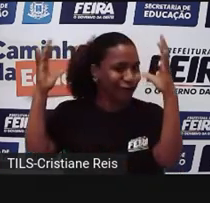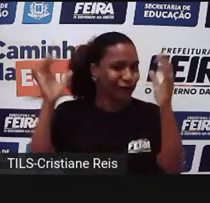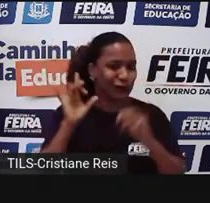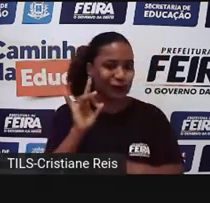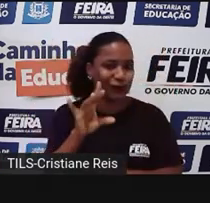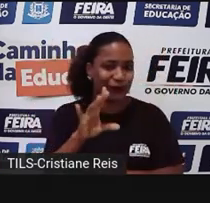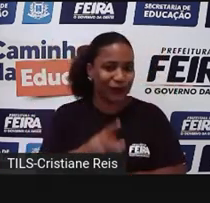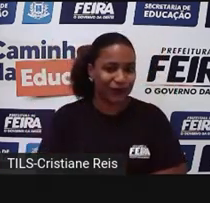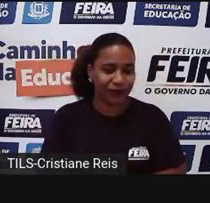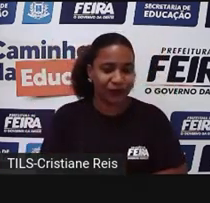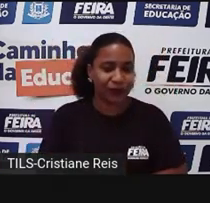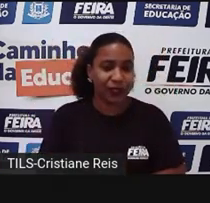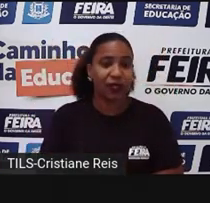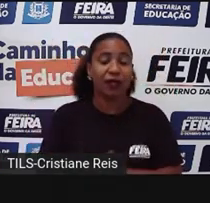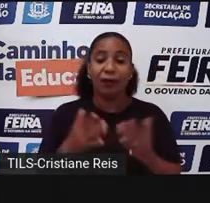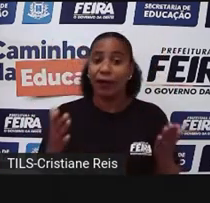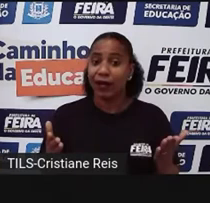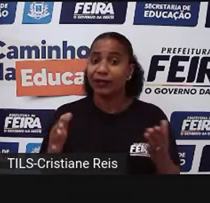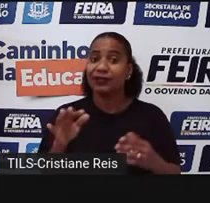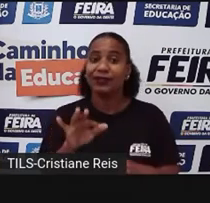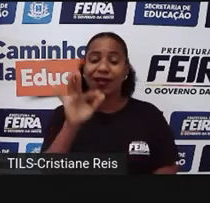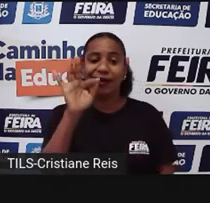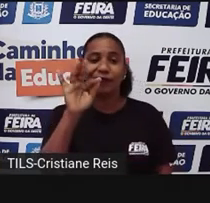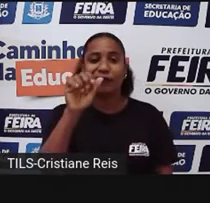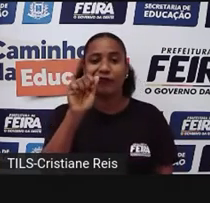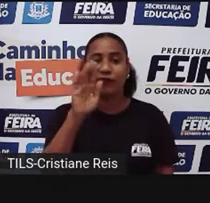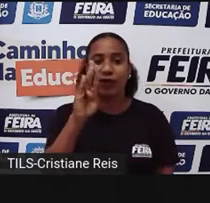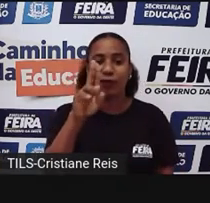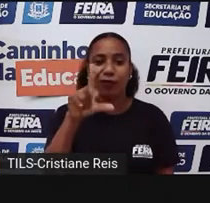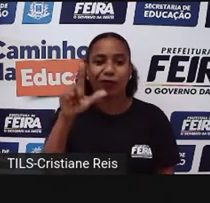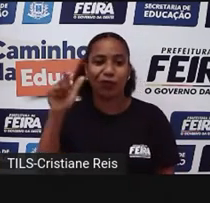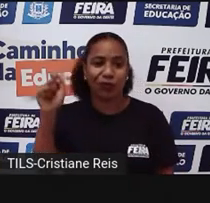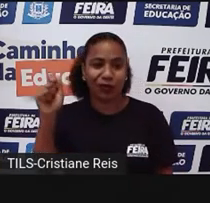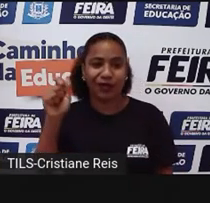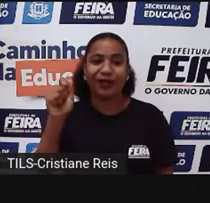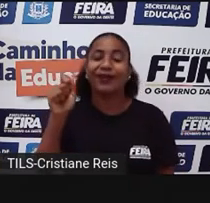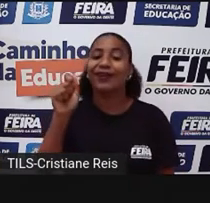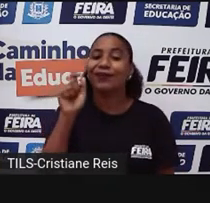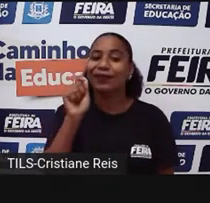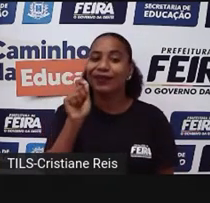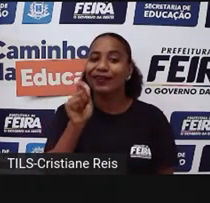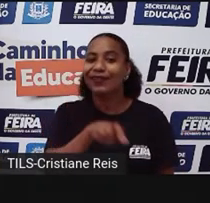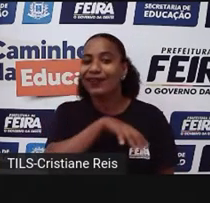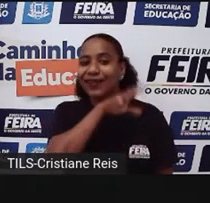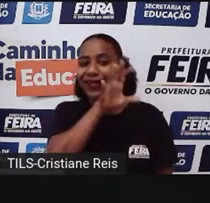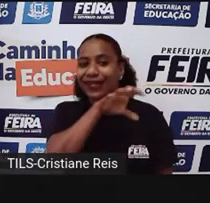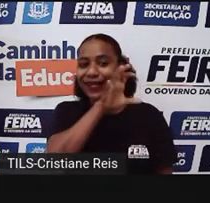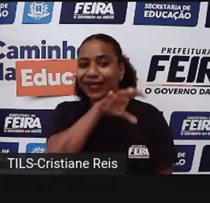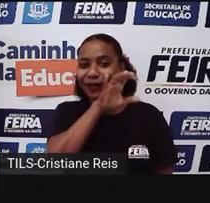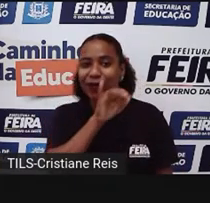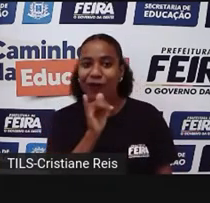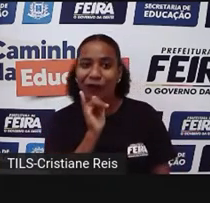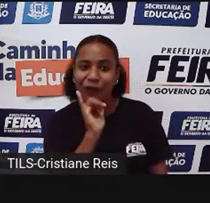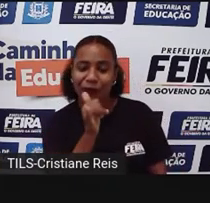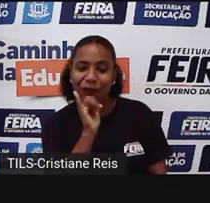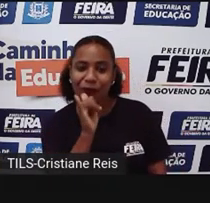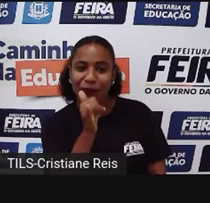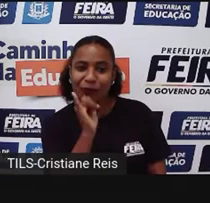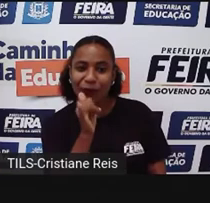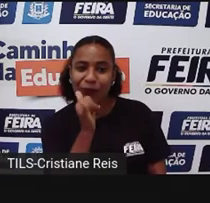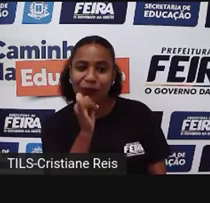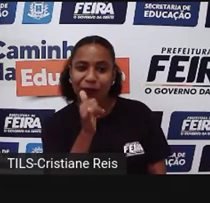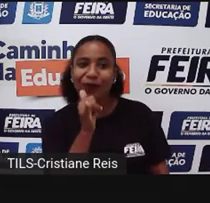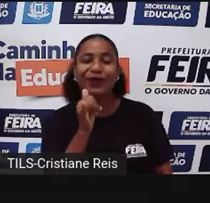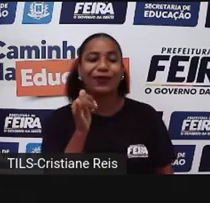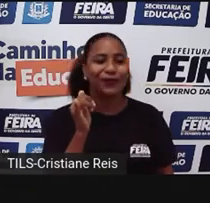a lenda é isso. E a fábula é o quê? Fábula é uma alegoria que tem uma moral da história. Essa moral da história pode estar